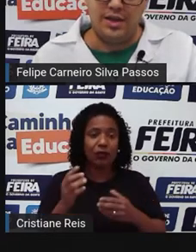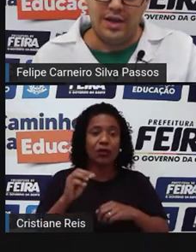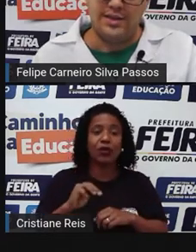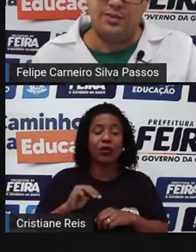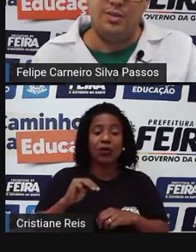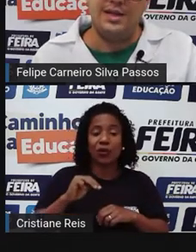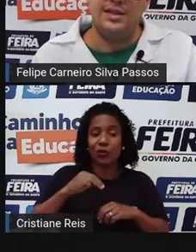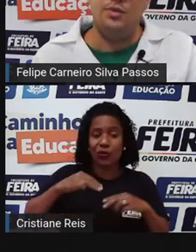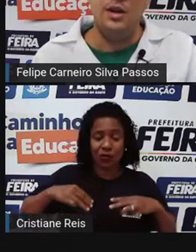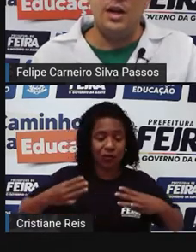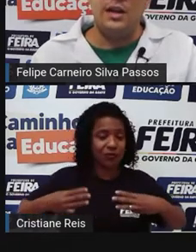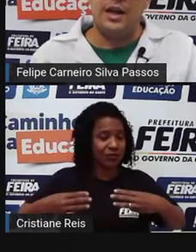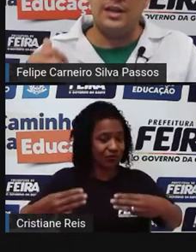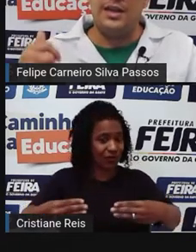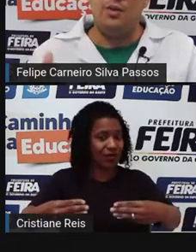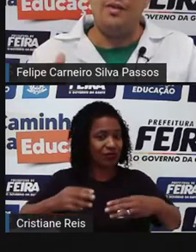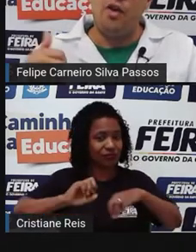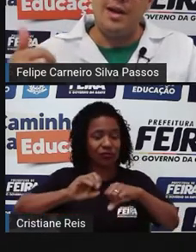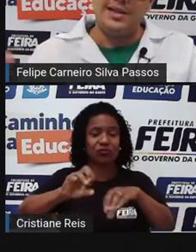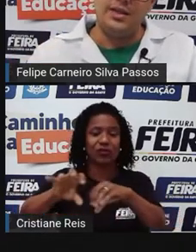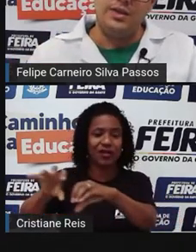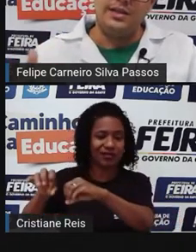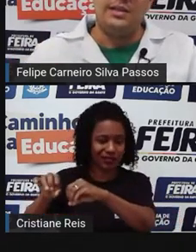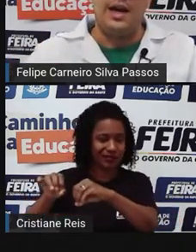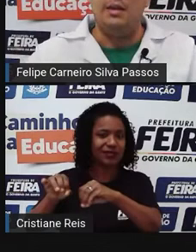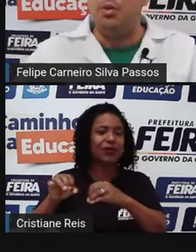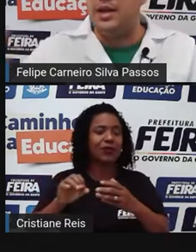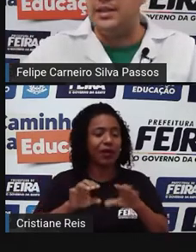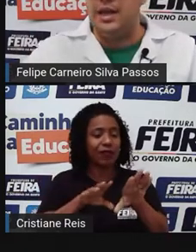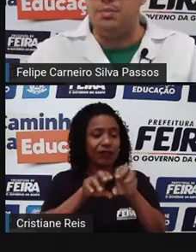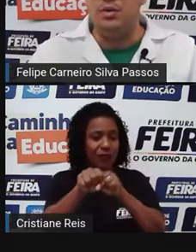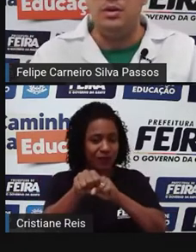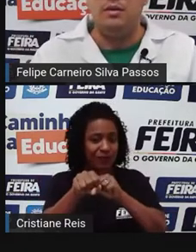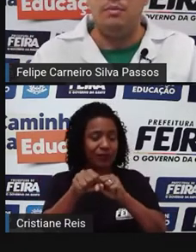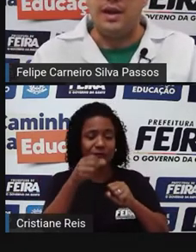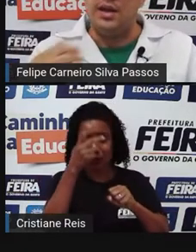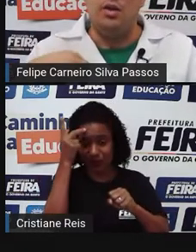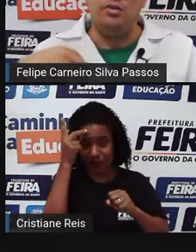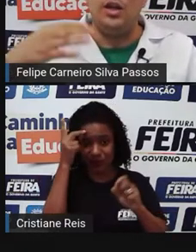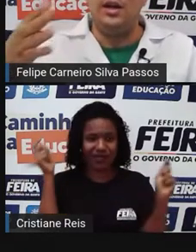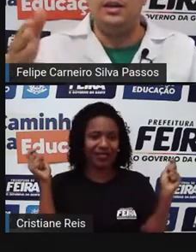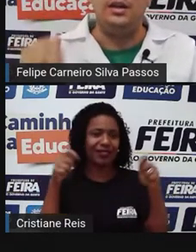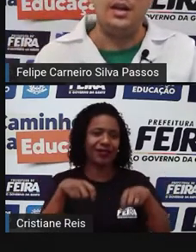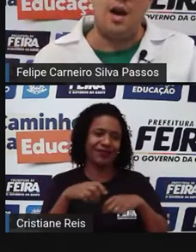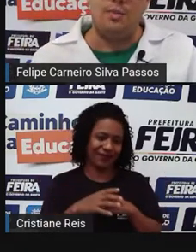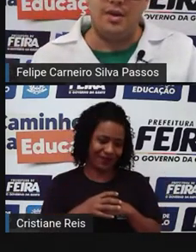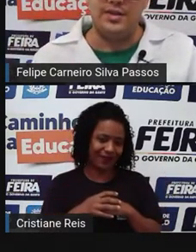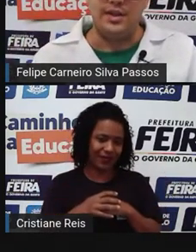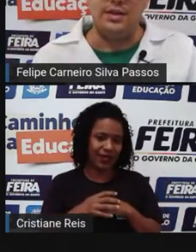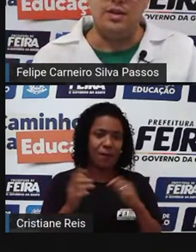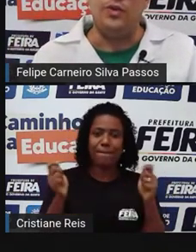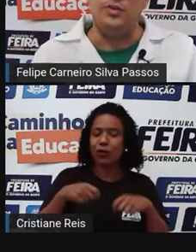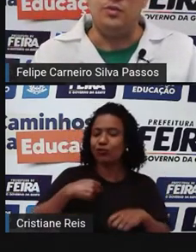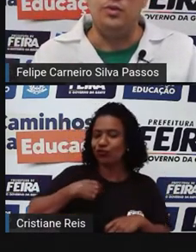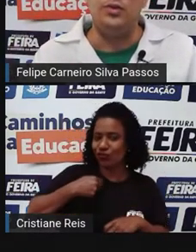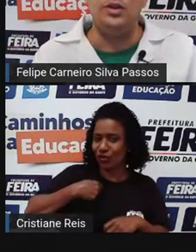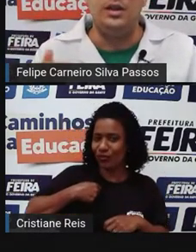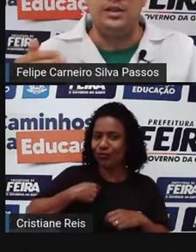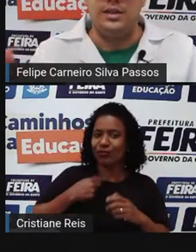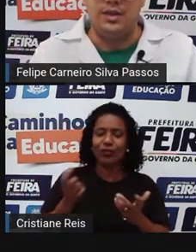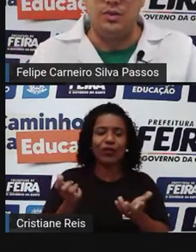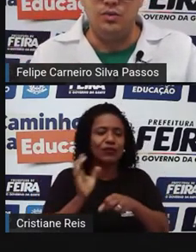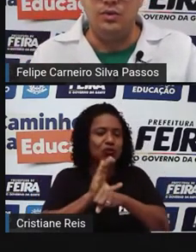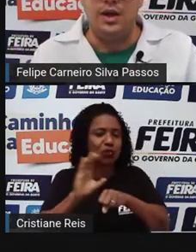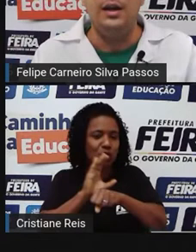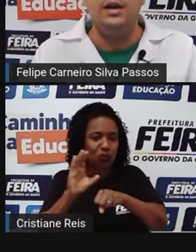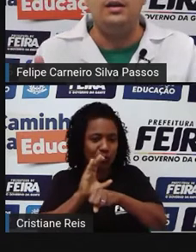da Educação do Brasil, que elas dão a formação necessária, por exemplo, para que eu chegue aqui e dê aula para você. Eu fiz um curso de